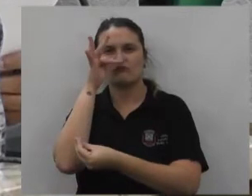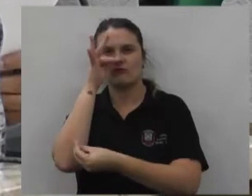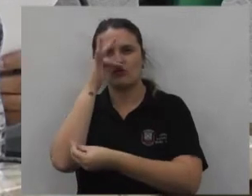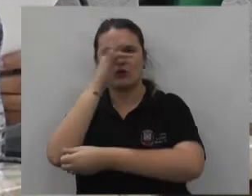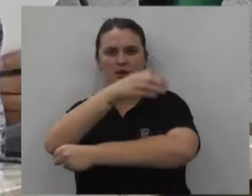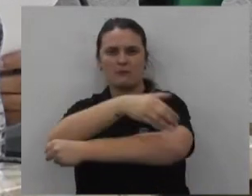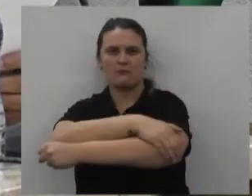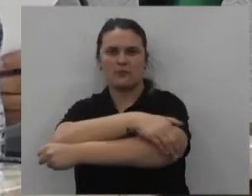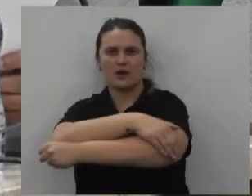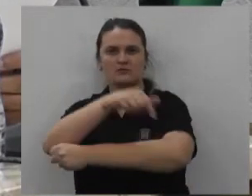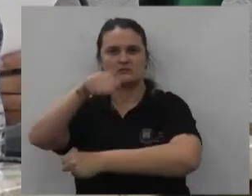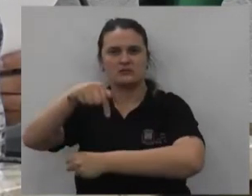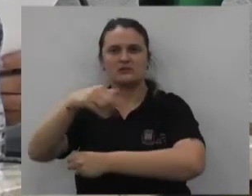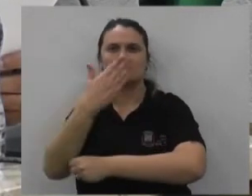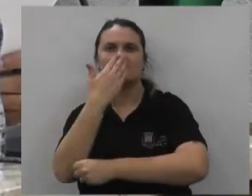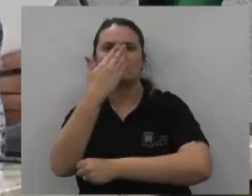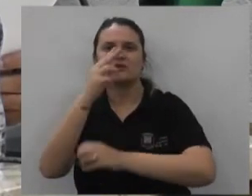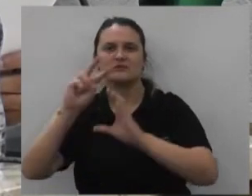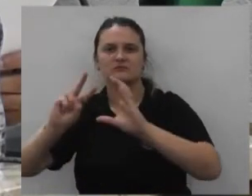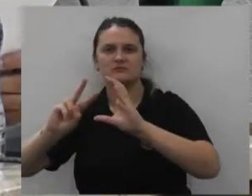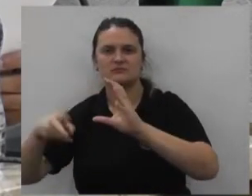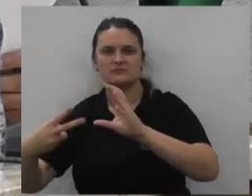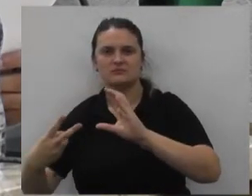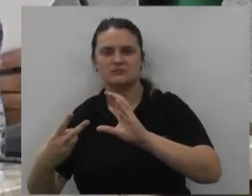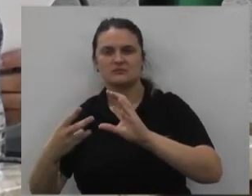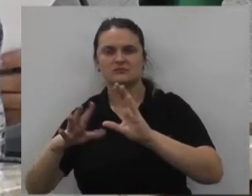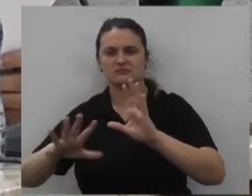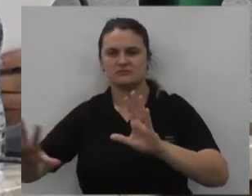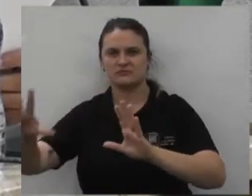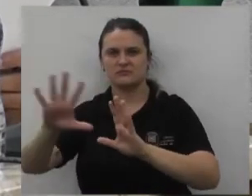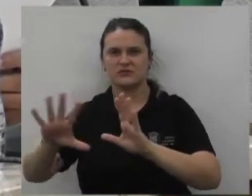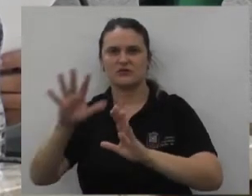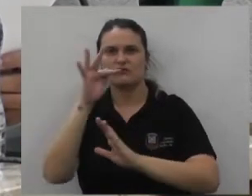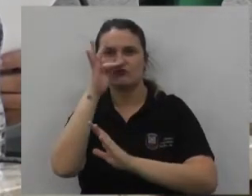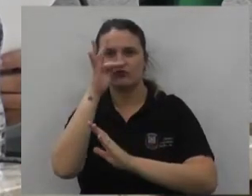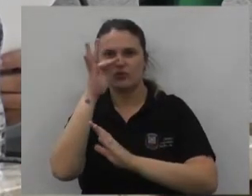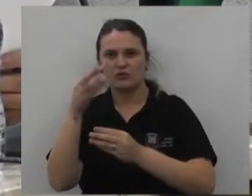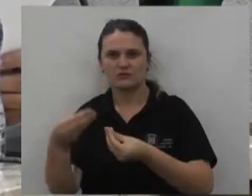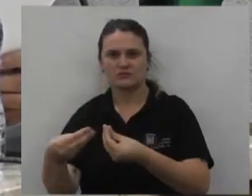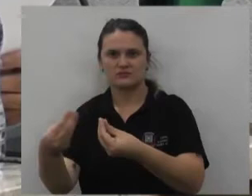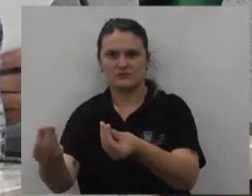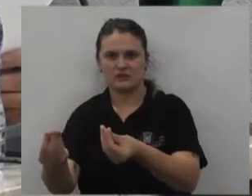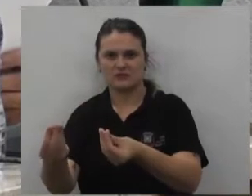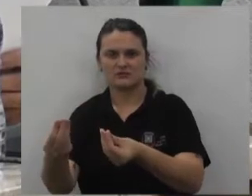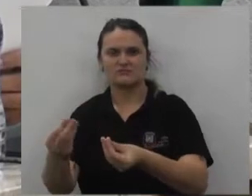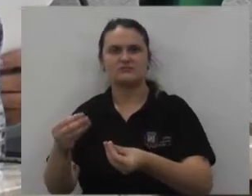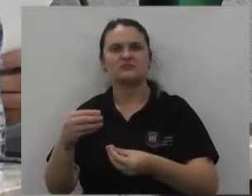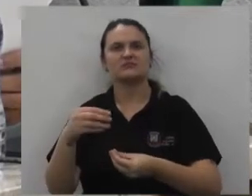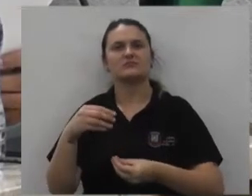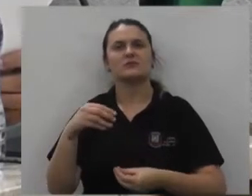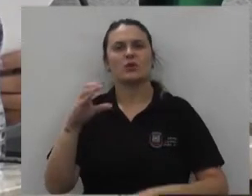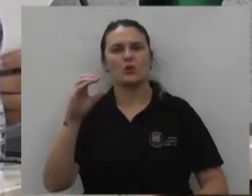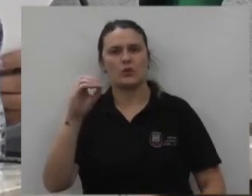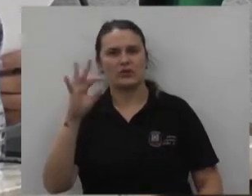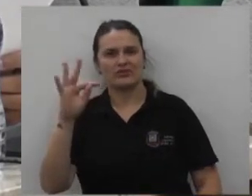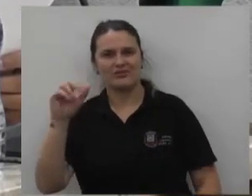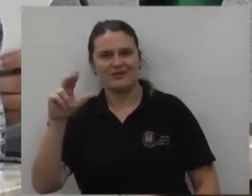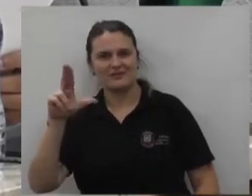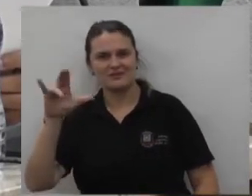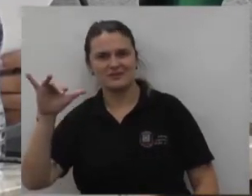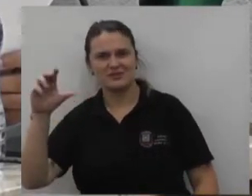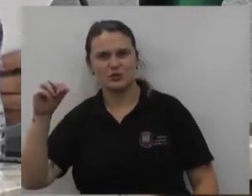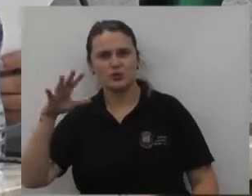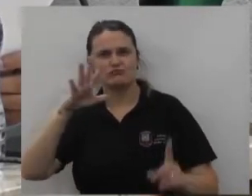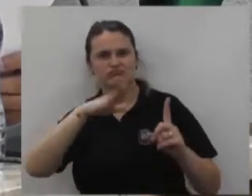frente à Câmara Municipal e depositava junto ao busto do estadista o getulista Otacílio